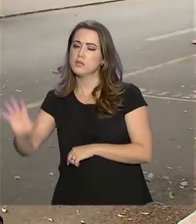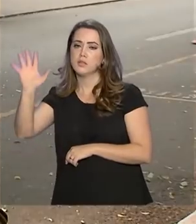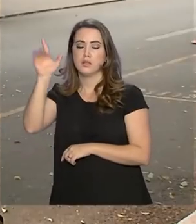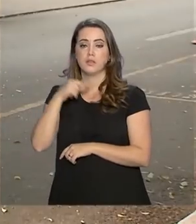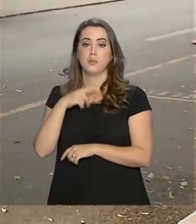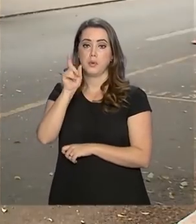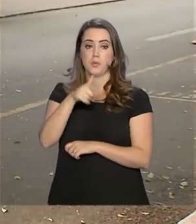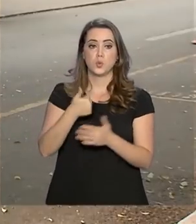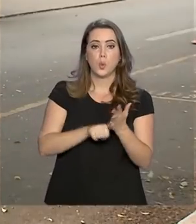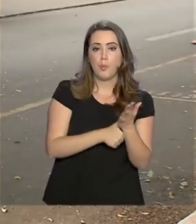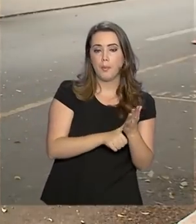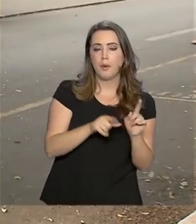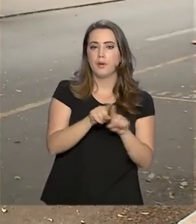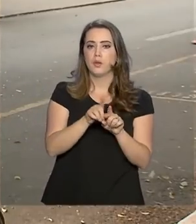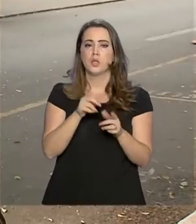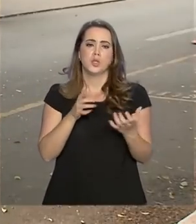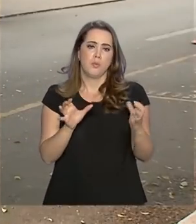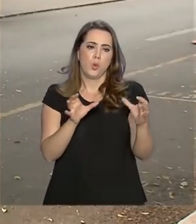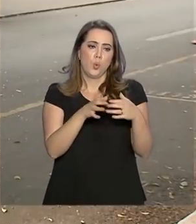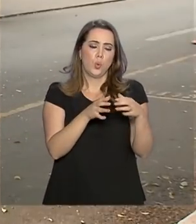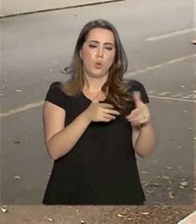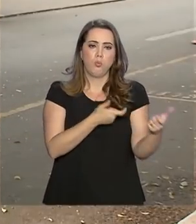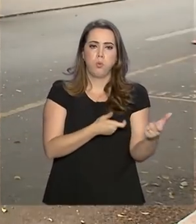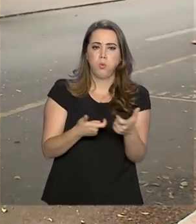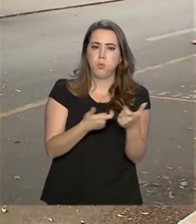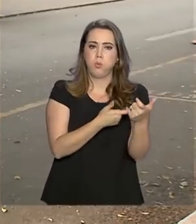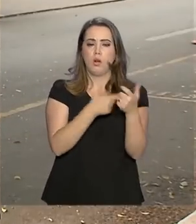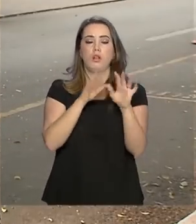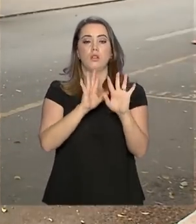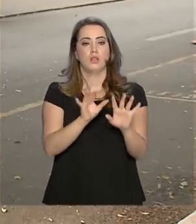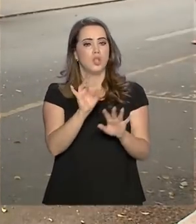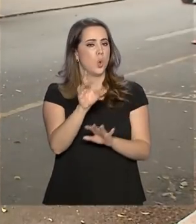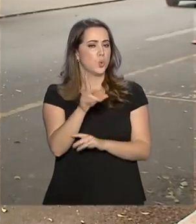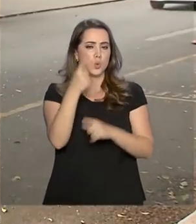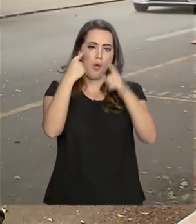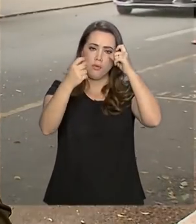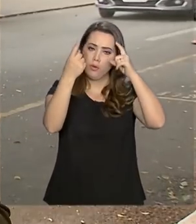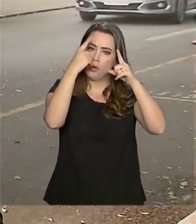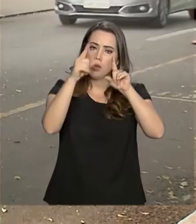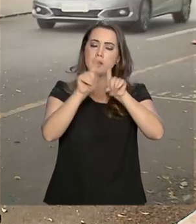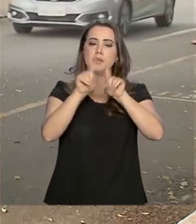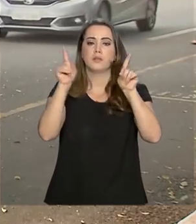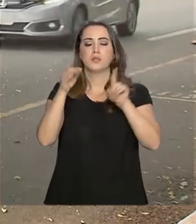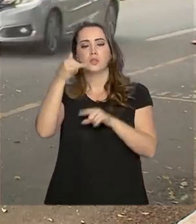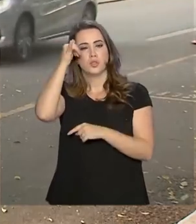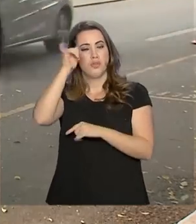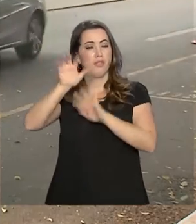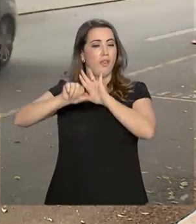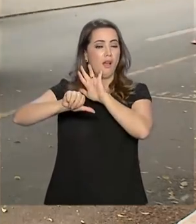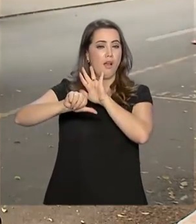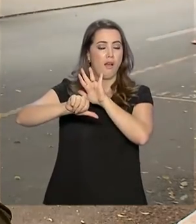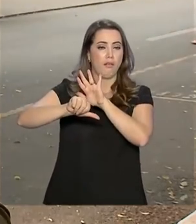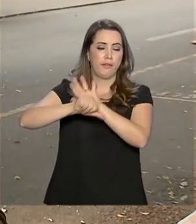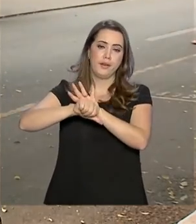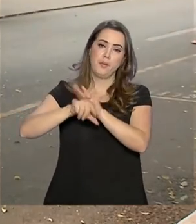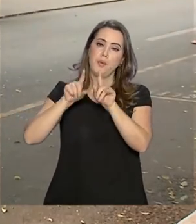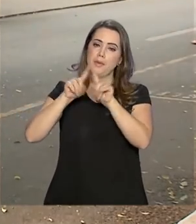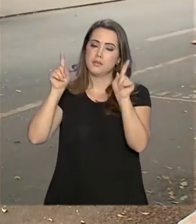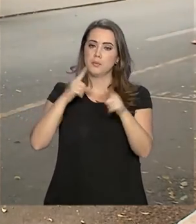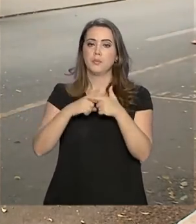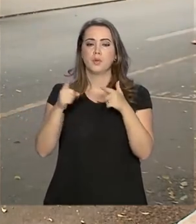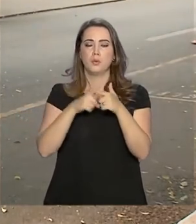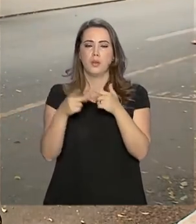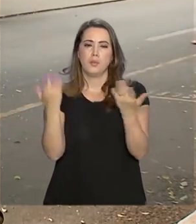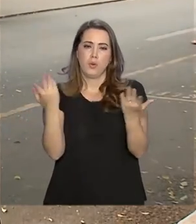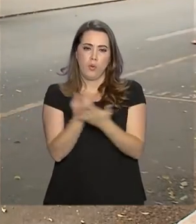em perícia e bombeiros militares. Eles não atuam apenas em situações de violência ou de combate à criminalidade, mas também em situações